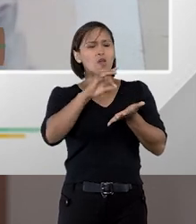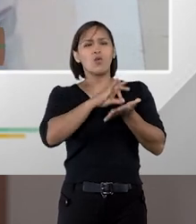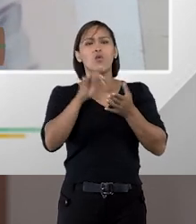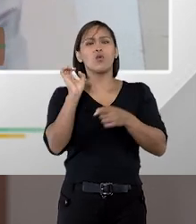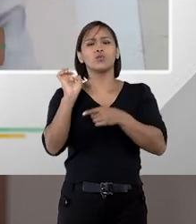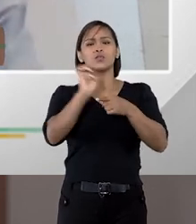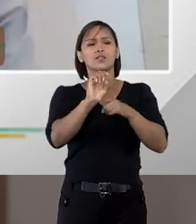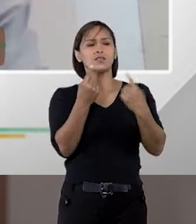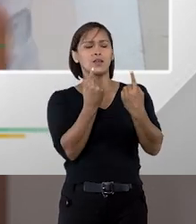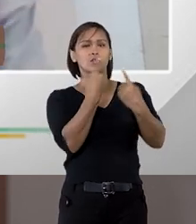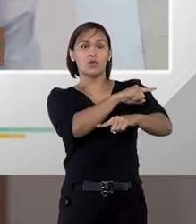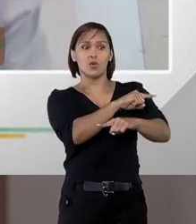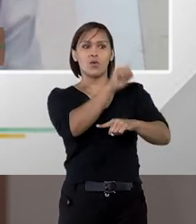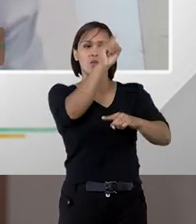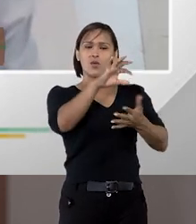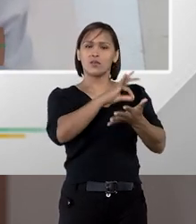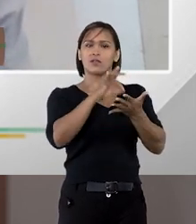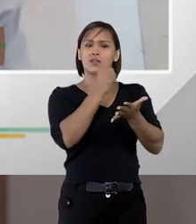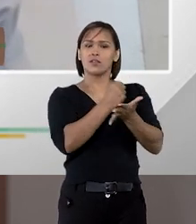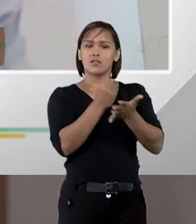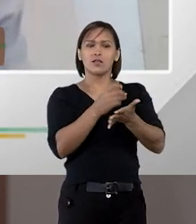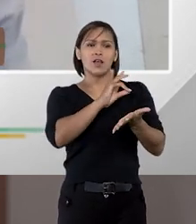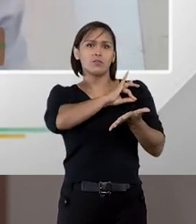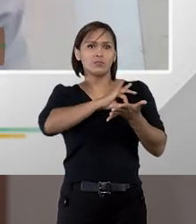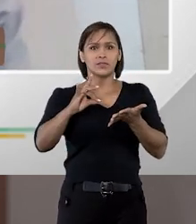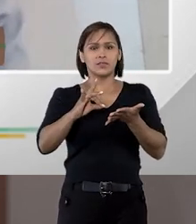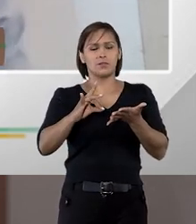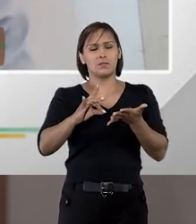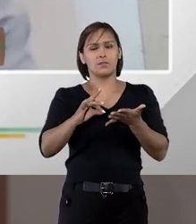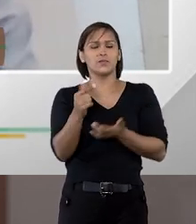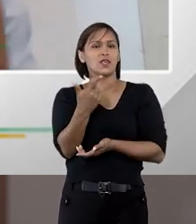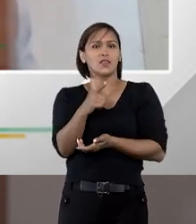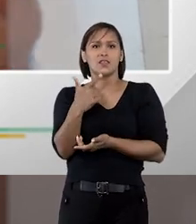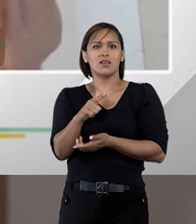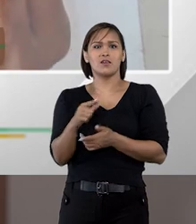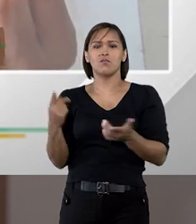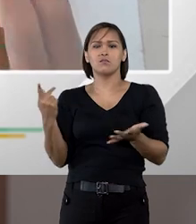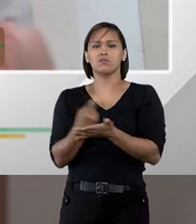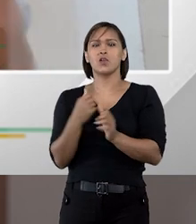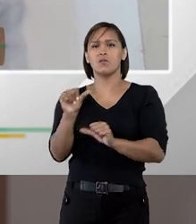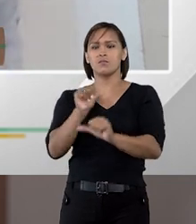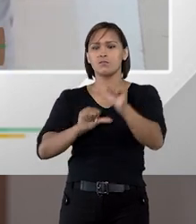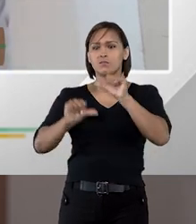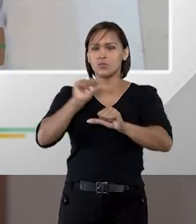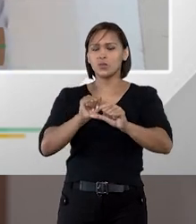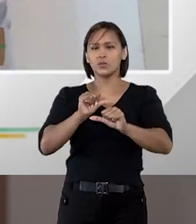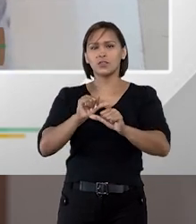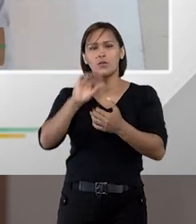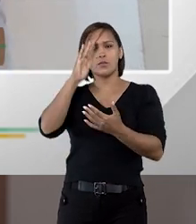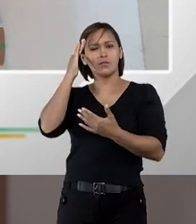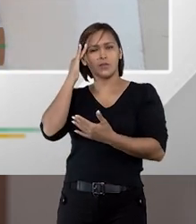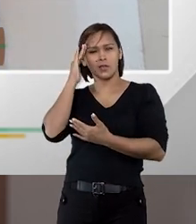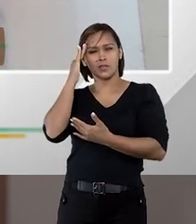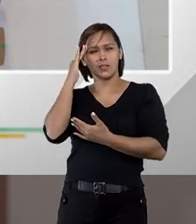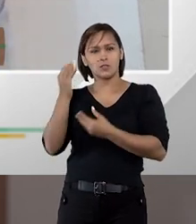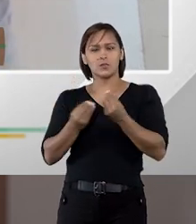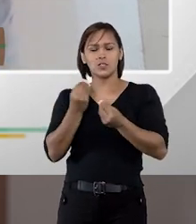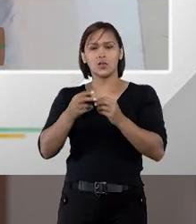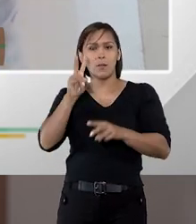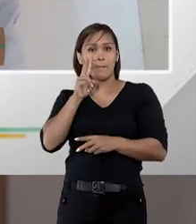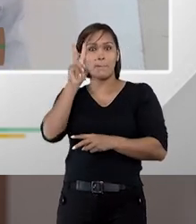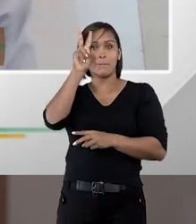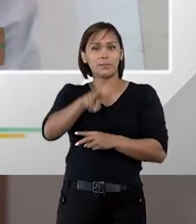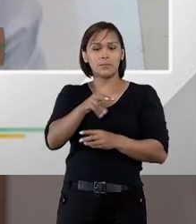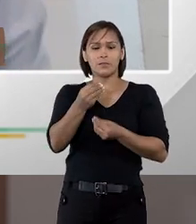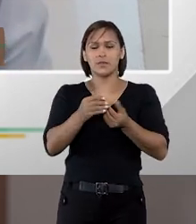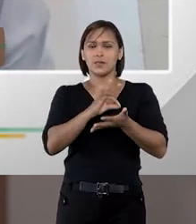Como se fosse o Estado contra aquele sujeito ali que vai ser contratado. Então, muda-se o paradigma na forma